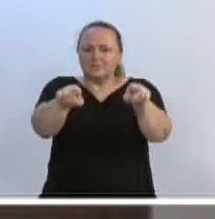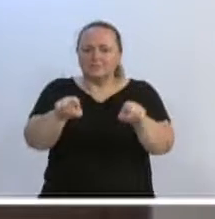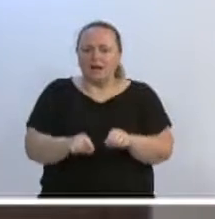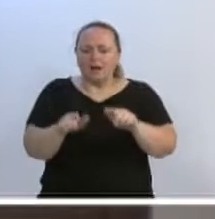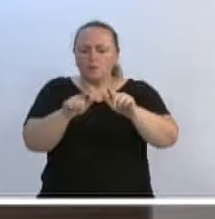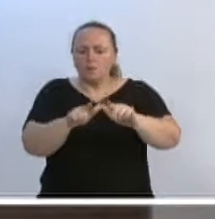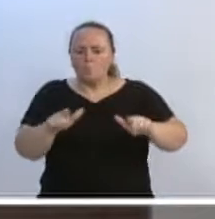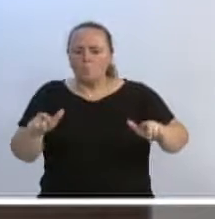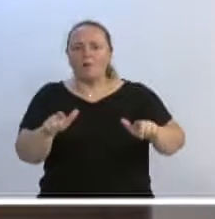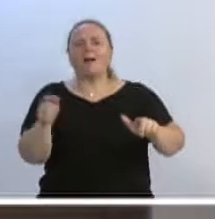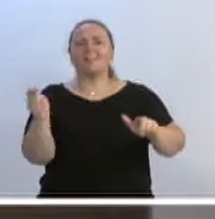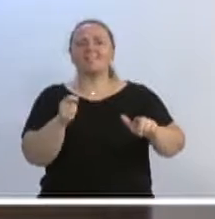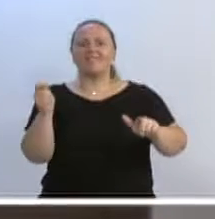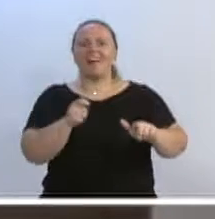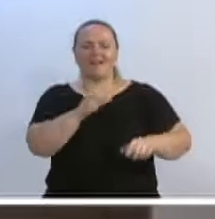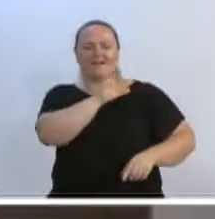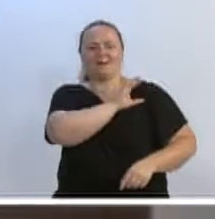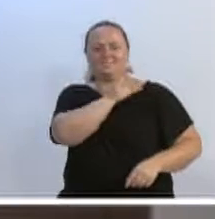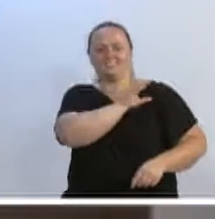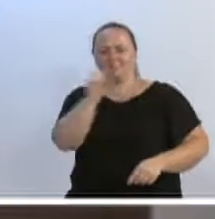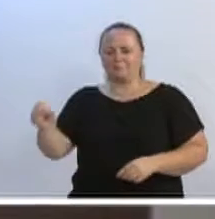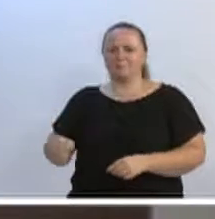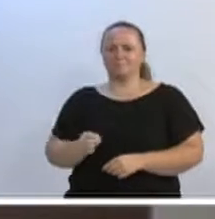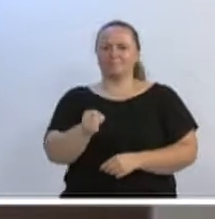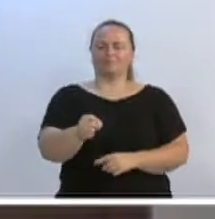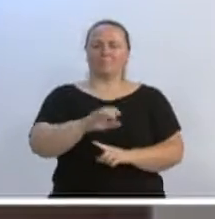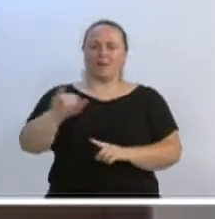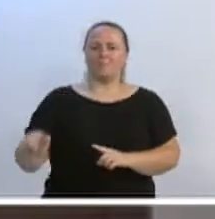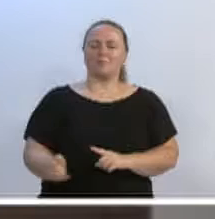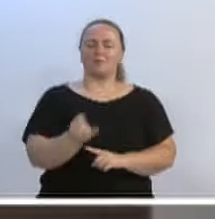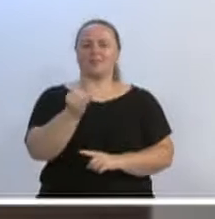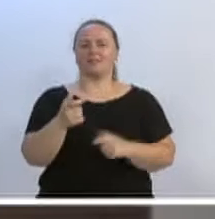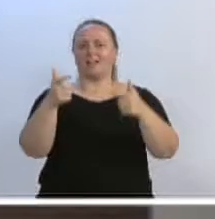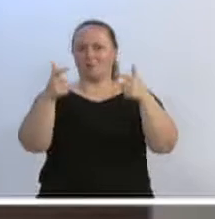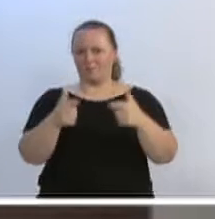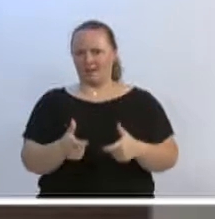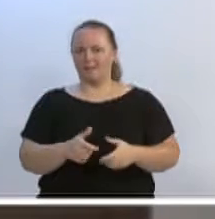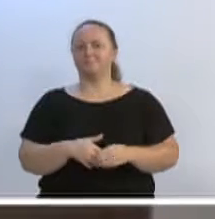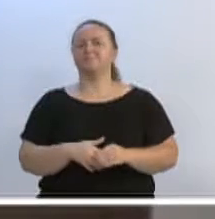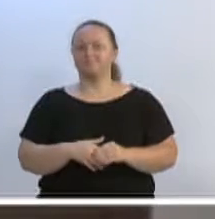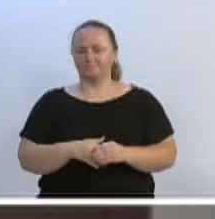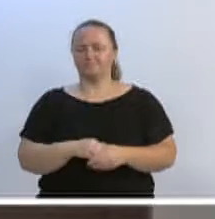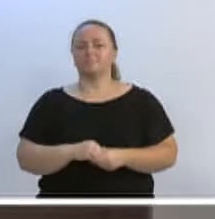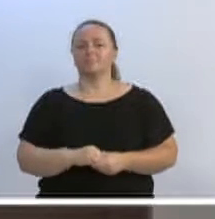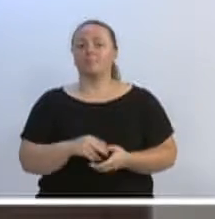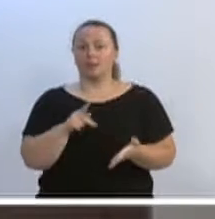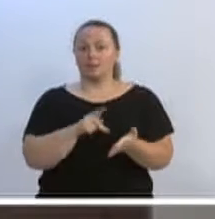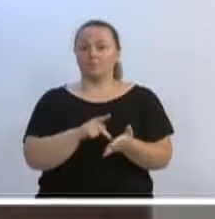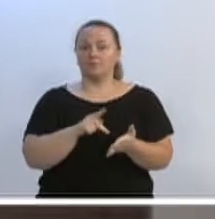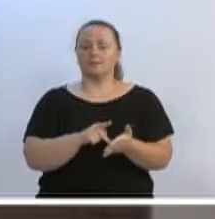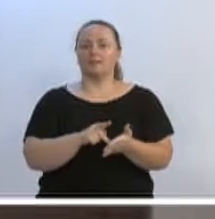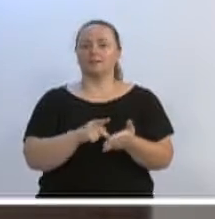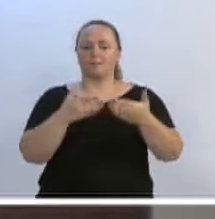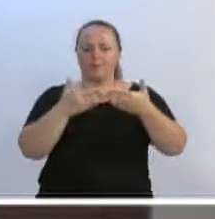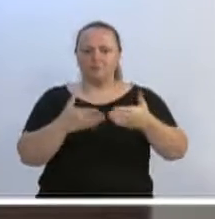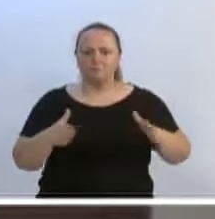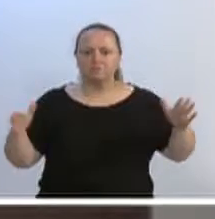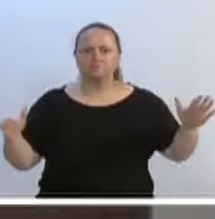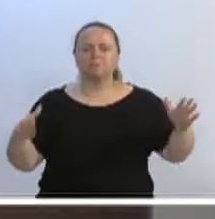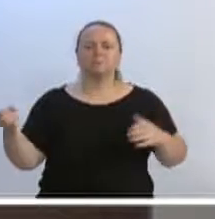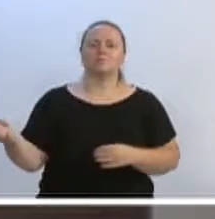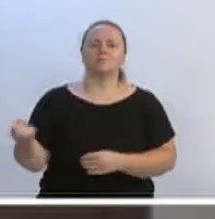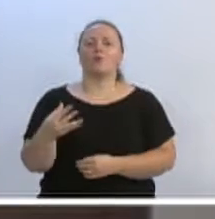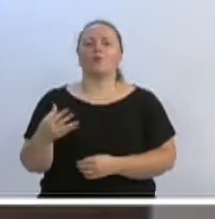novas vagas que estarão na Escola do Estado, essas vagas, elas automaticamente abrem nos CIs, ampliando, assim, a capacidade para trazer novas